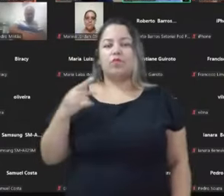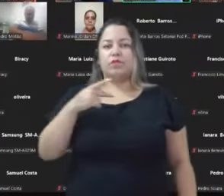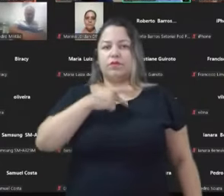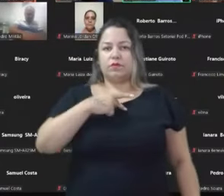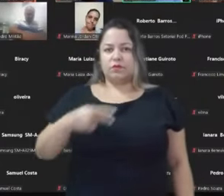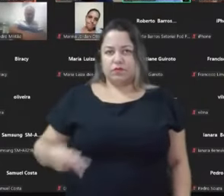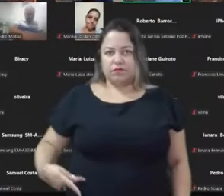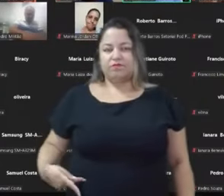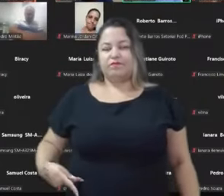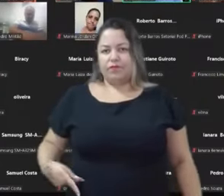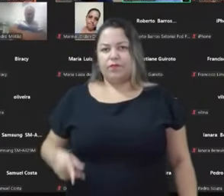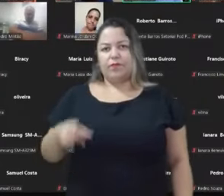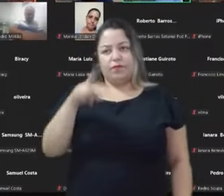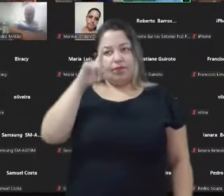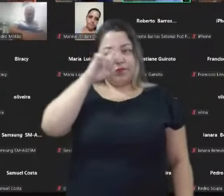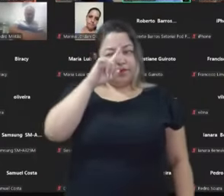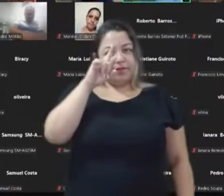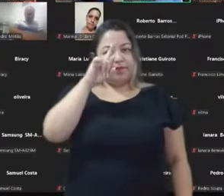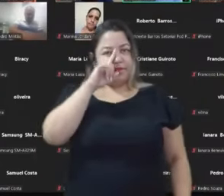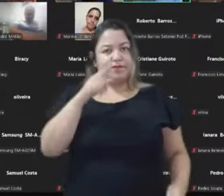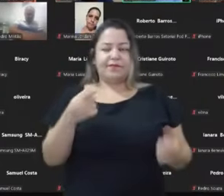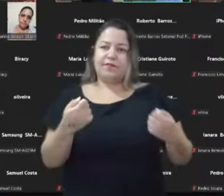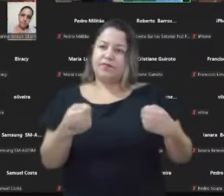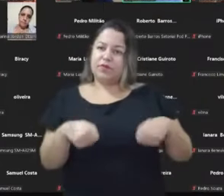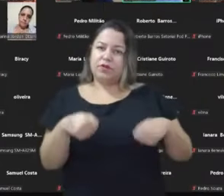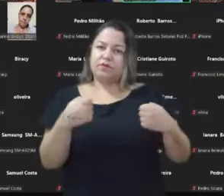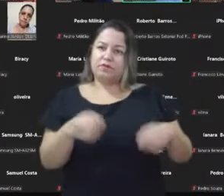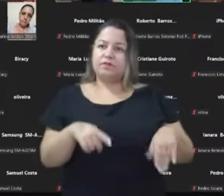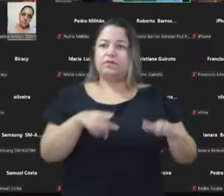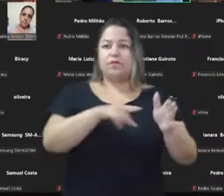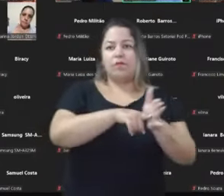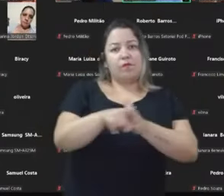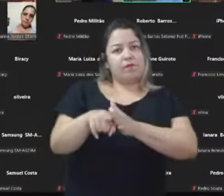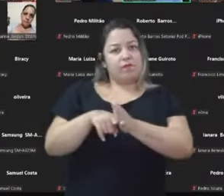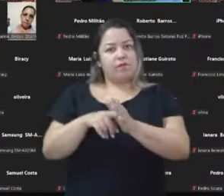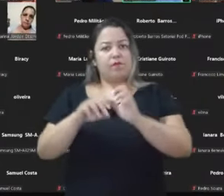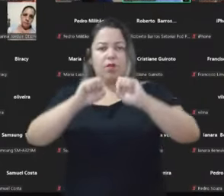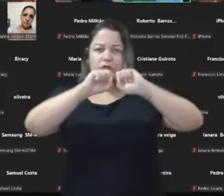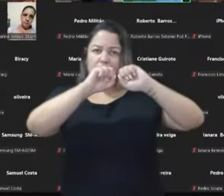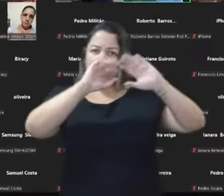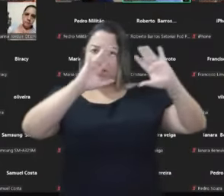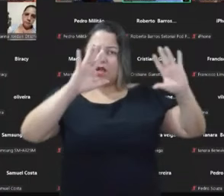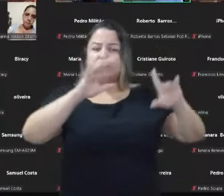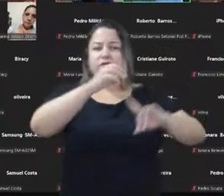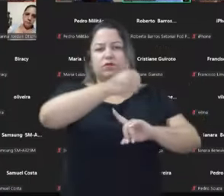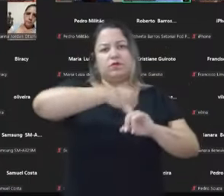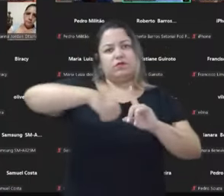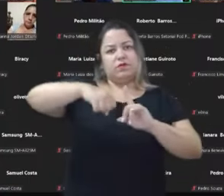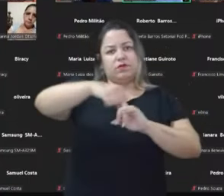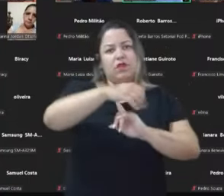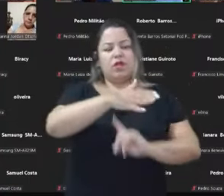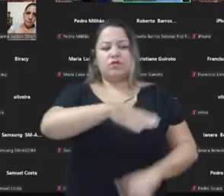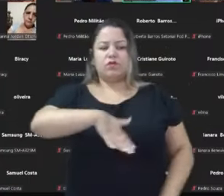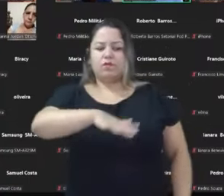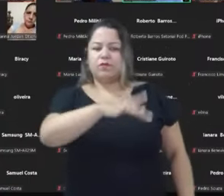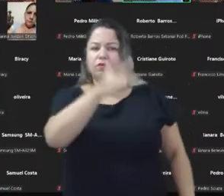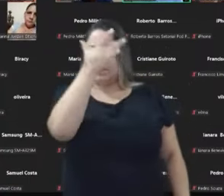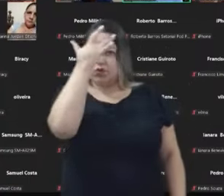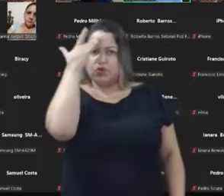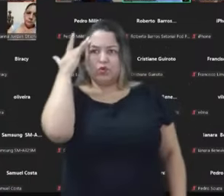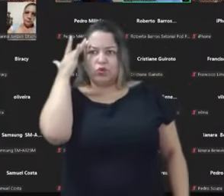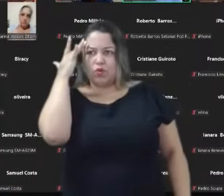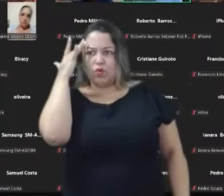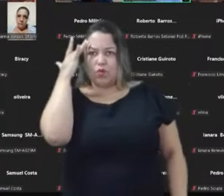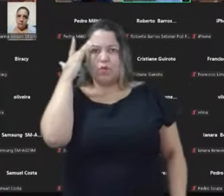o que é muito grave. E nós precisamos explorar muito isso, deixar muito claro na sociedade como essa gente joga os